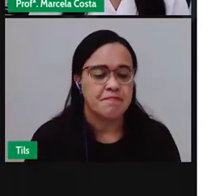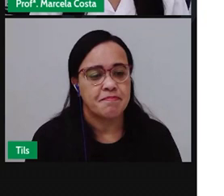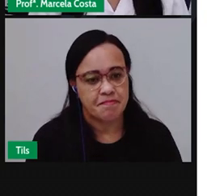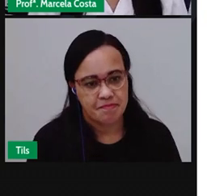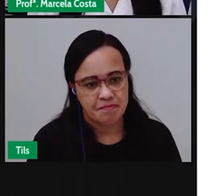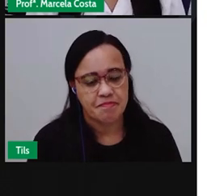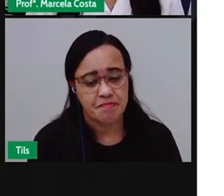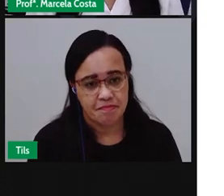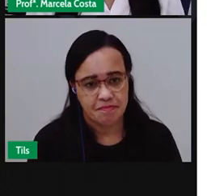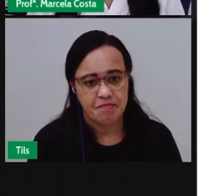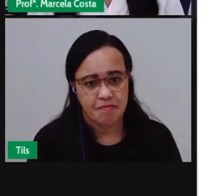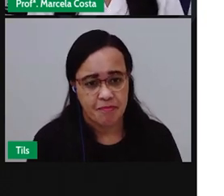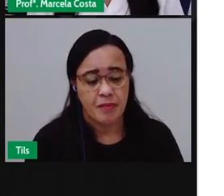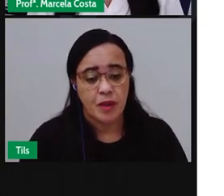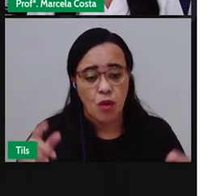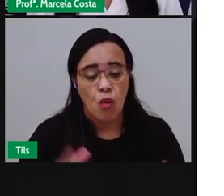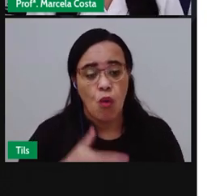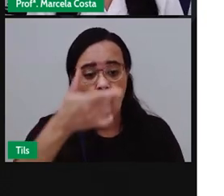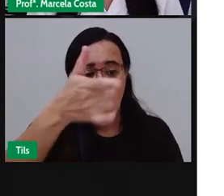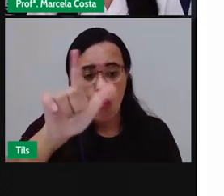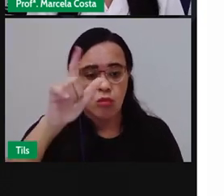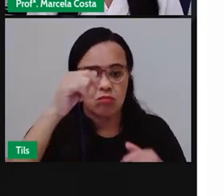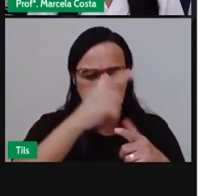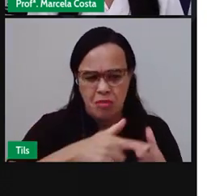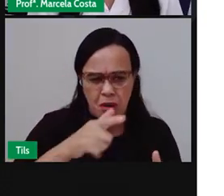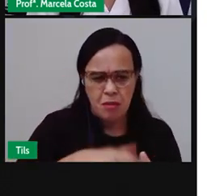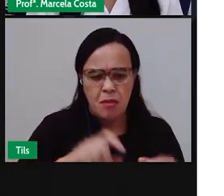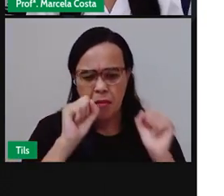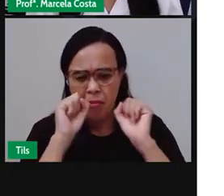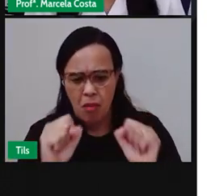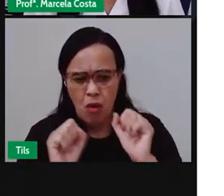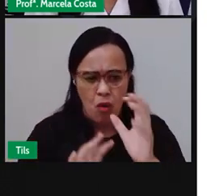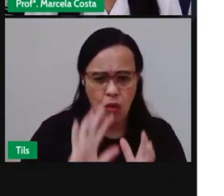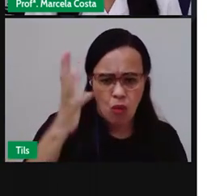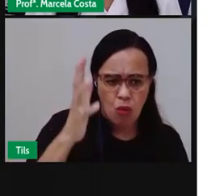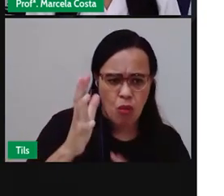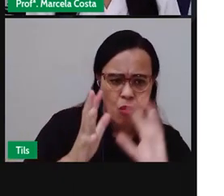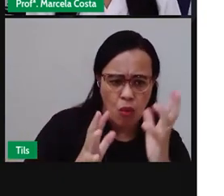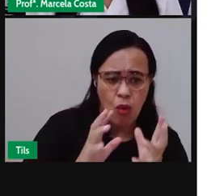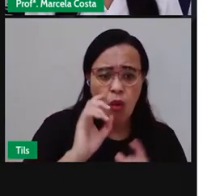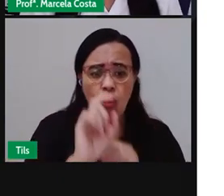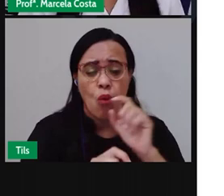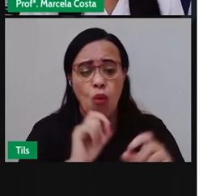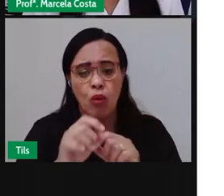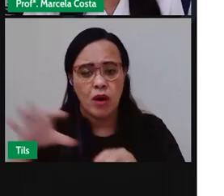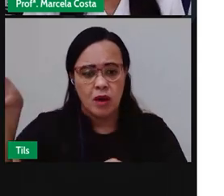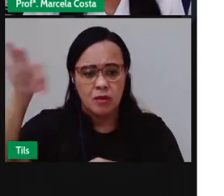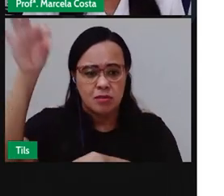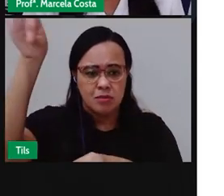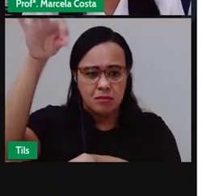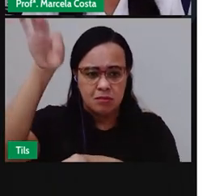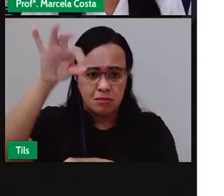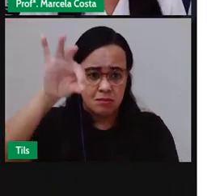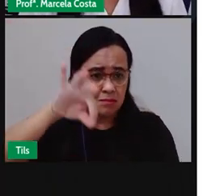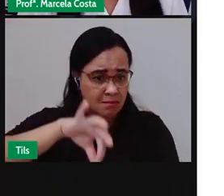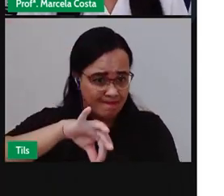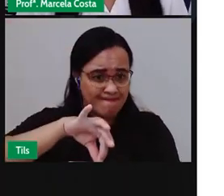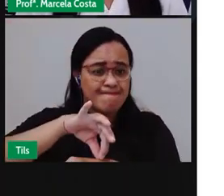um outro problema que pode ser causado é a proliferação do mosquito transmissor da dengue.